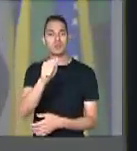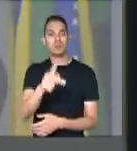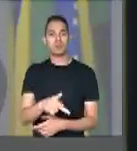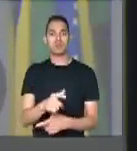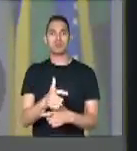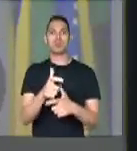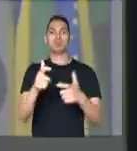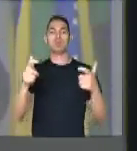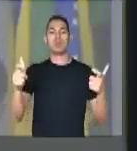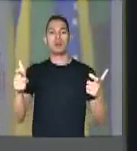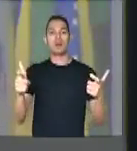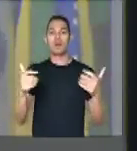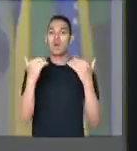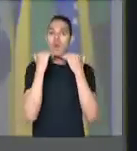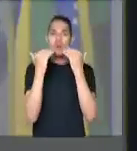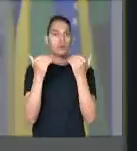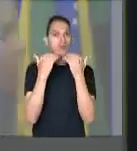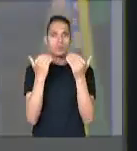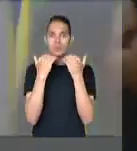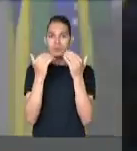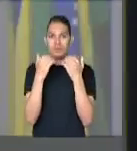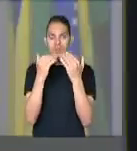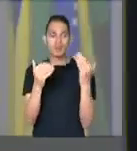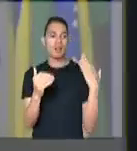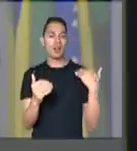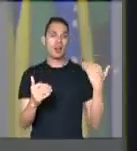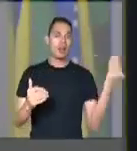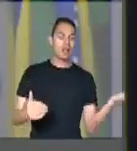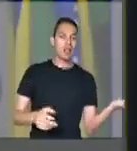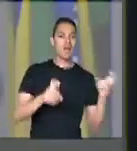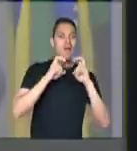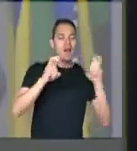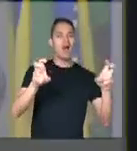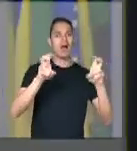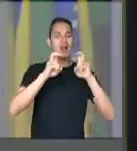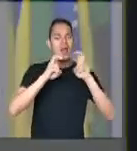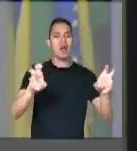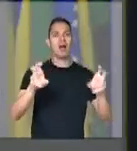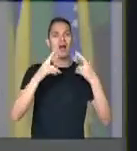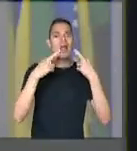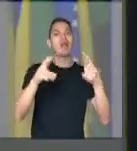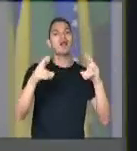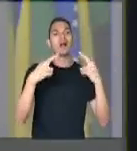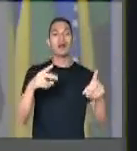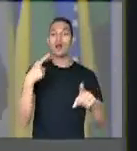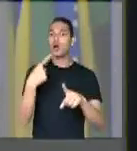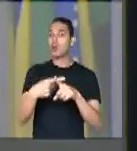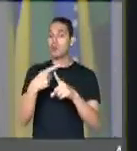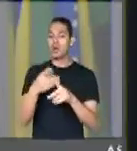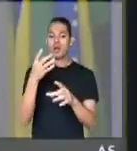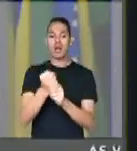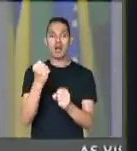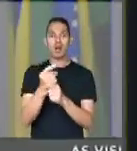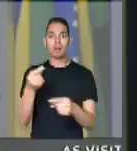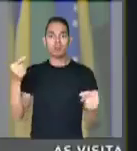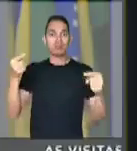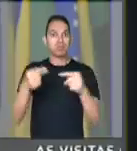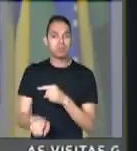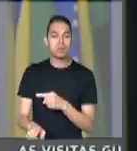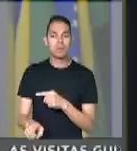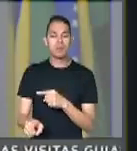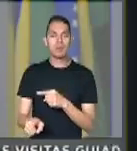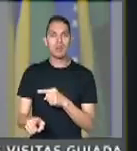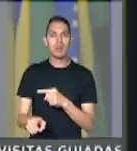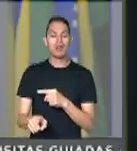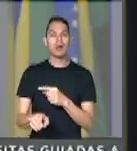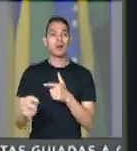adianta, senhores, não adianta a esquerda gritar, berrar, porque a conta não fecha. O